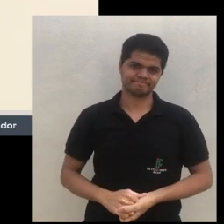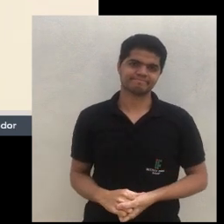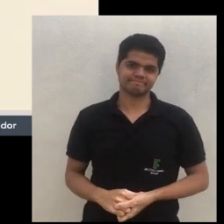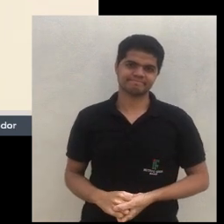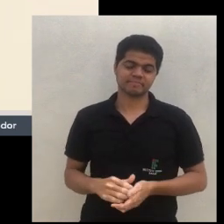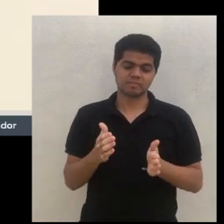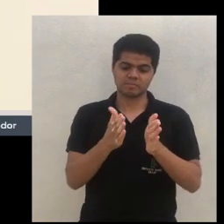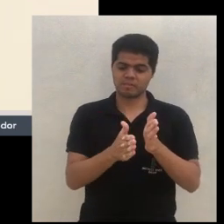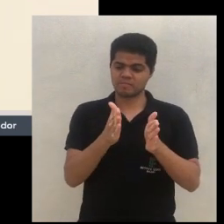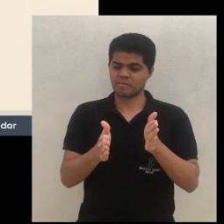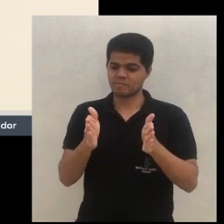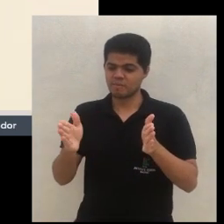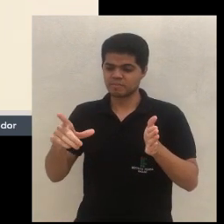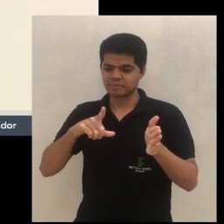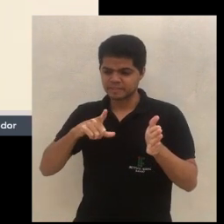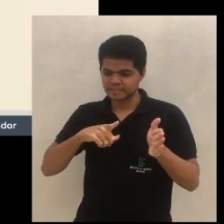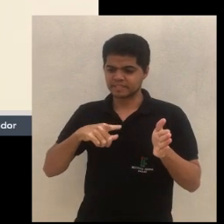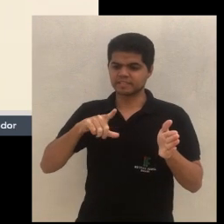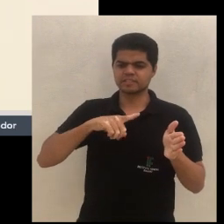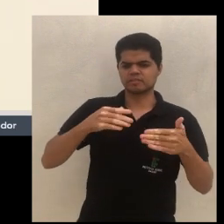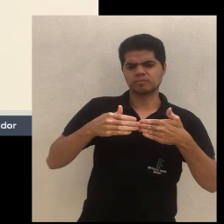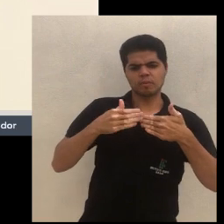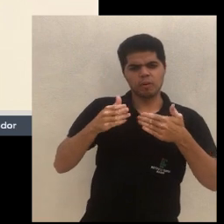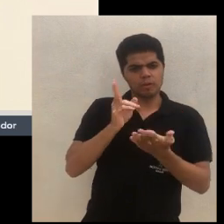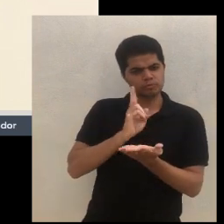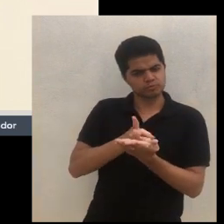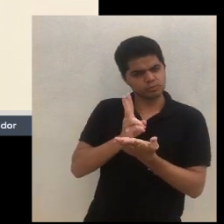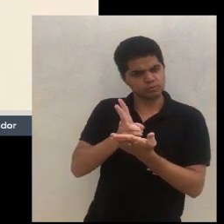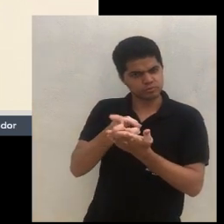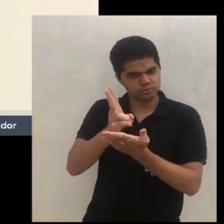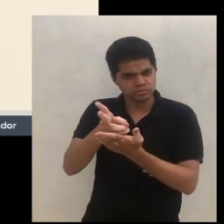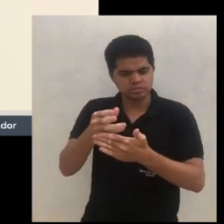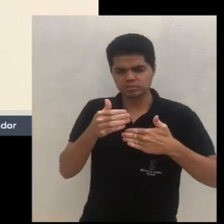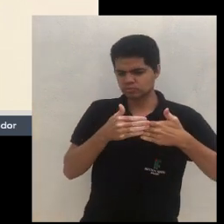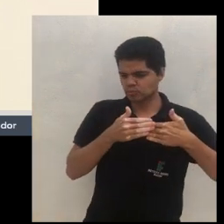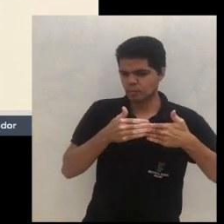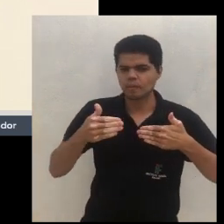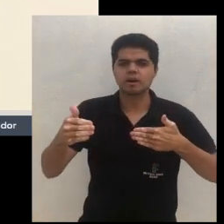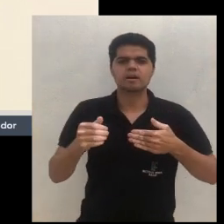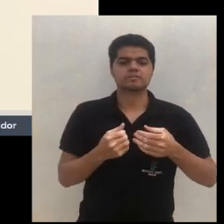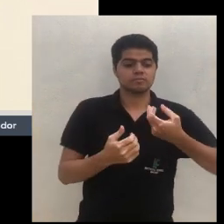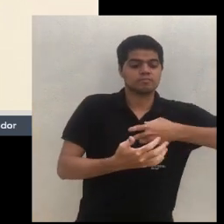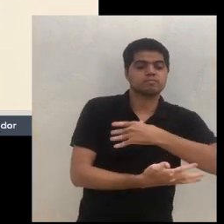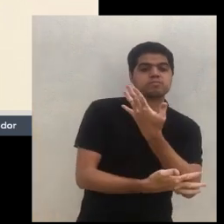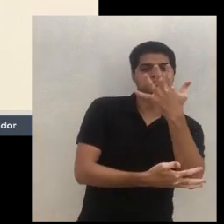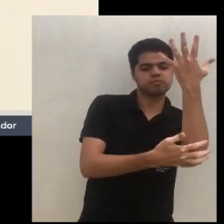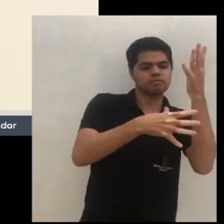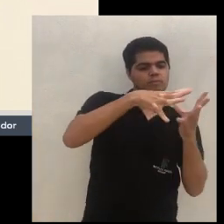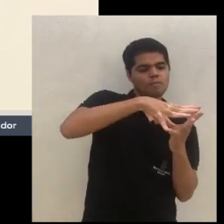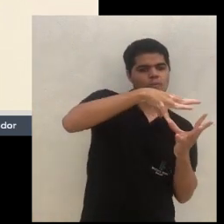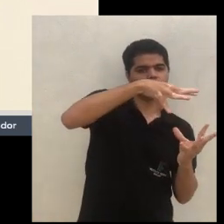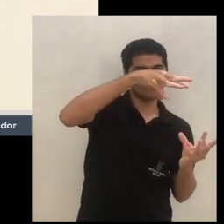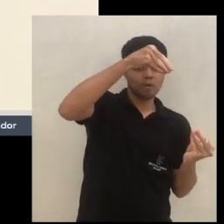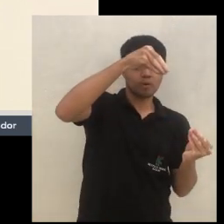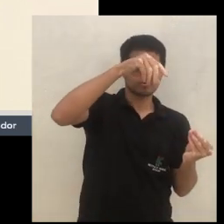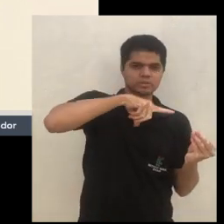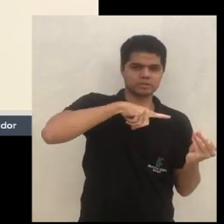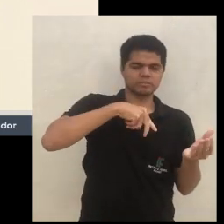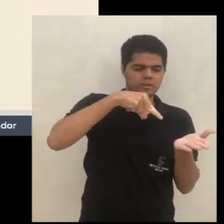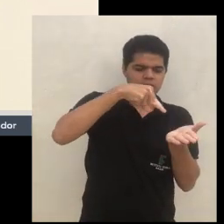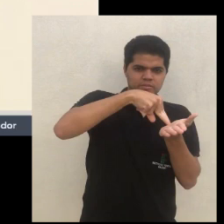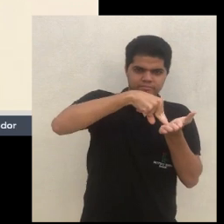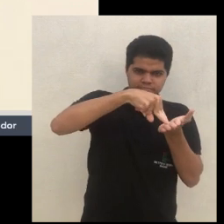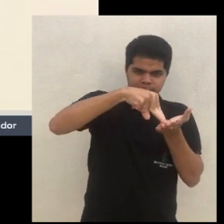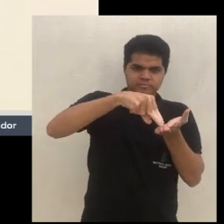com a distribuição dos componentes, eu vou ter um sistema contínuo, como esse é bem comum das áreas de cacau, sistemas complementares,